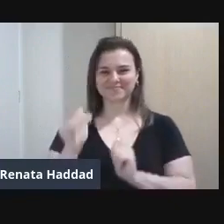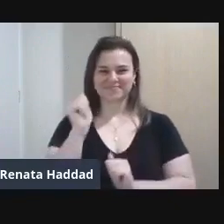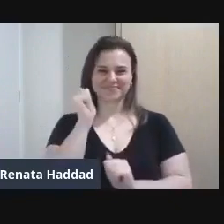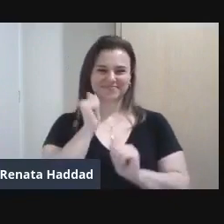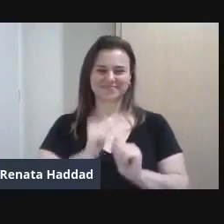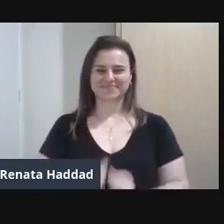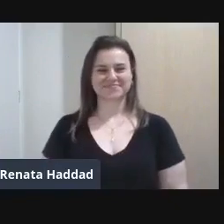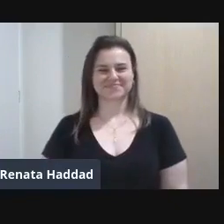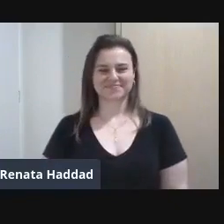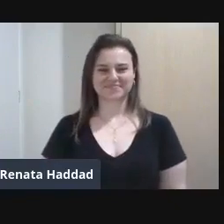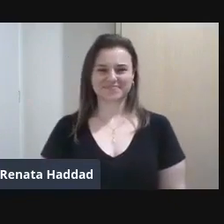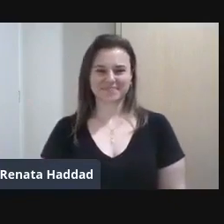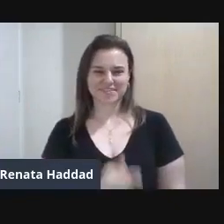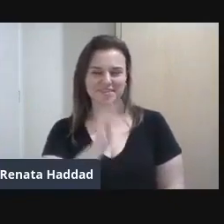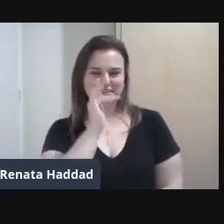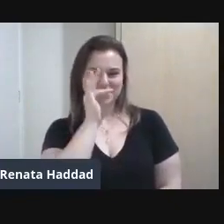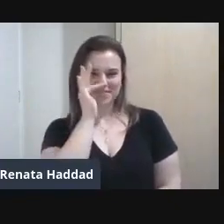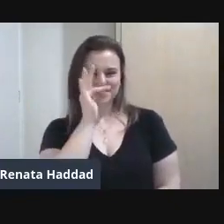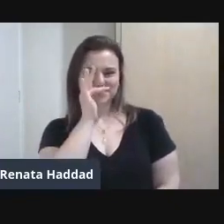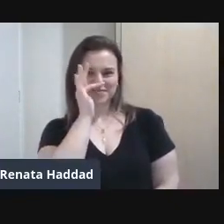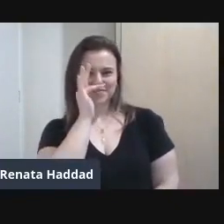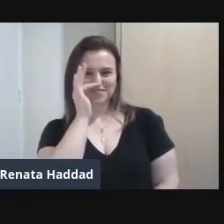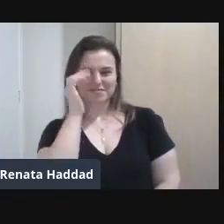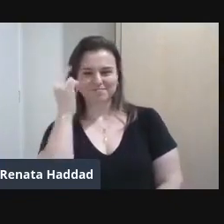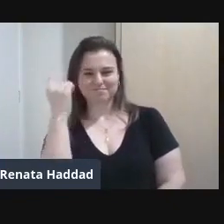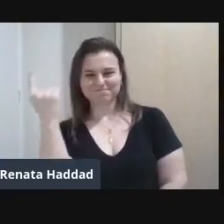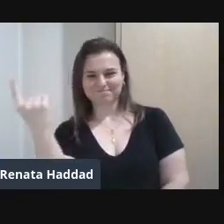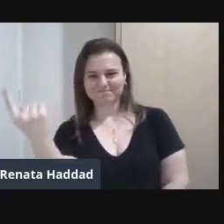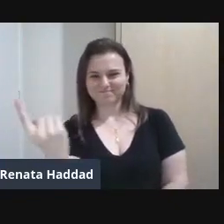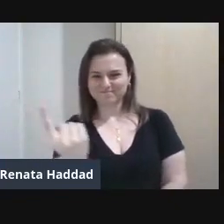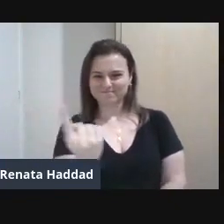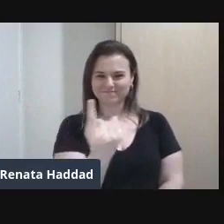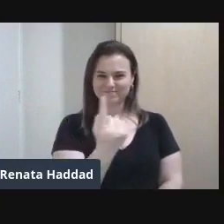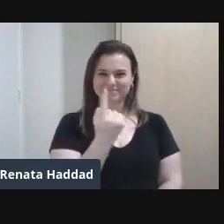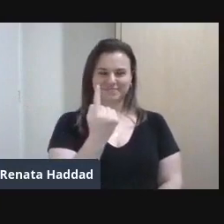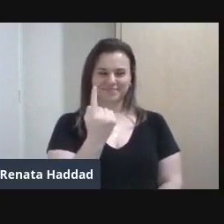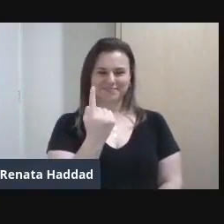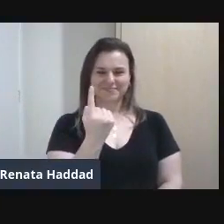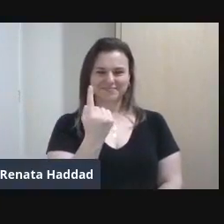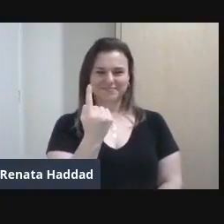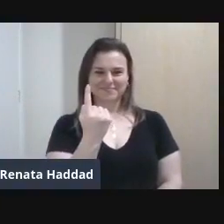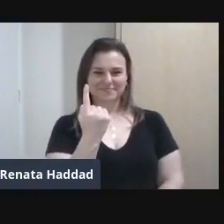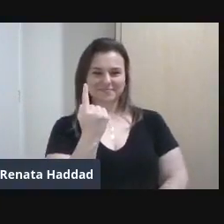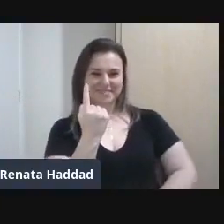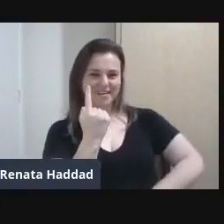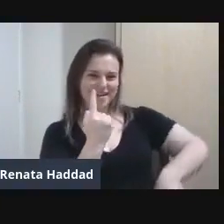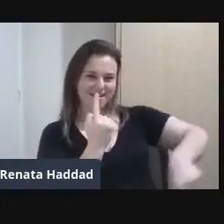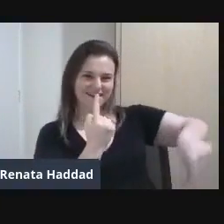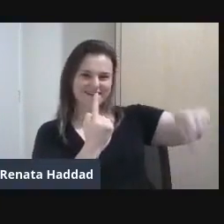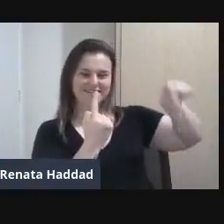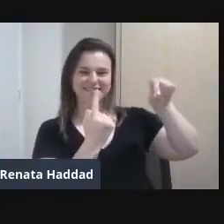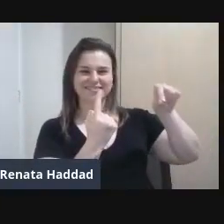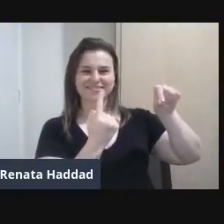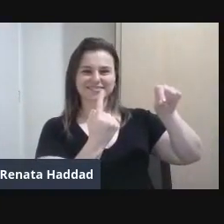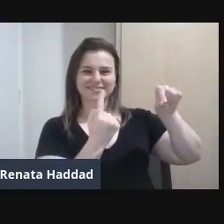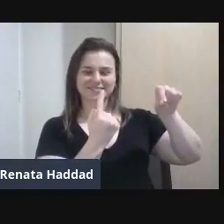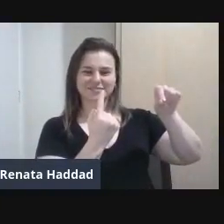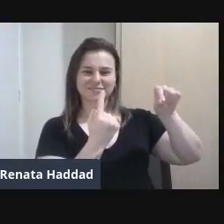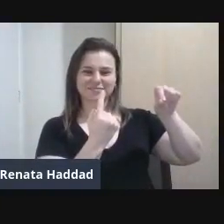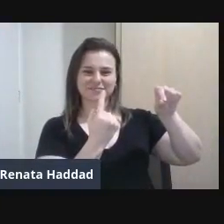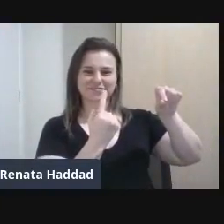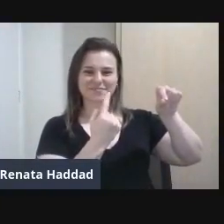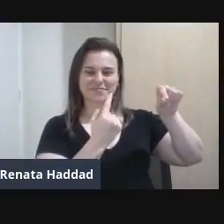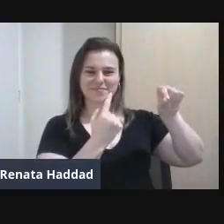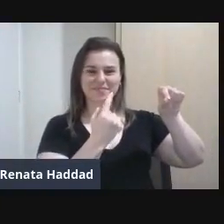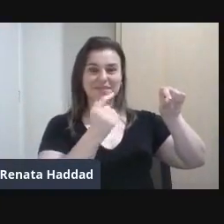Flor vem cá Escolhida pelo príncipe